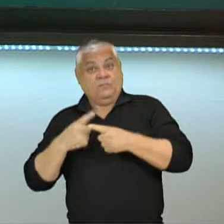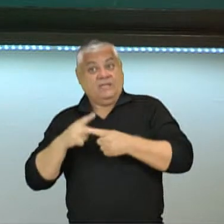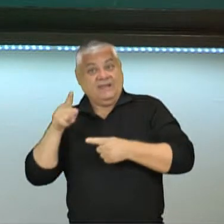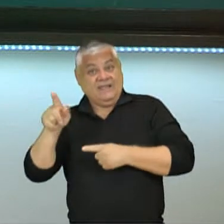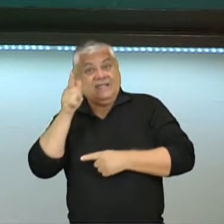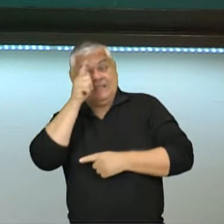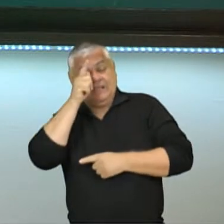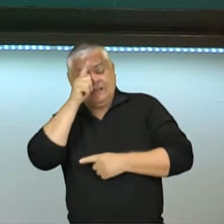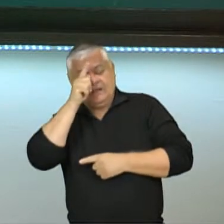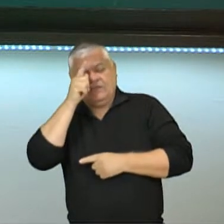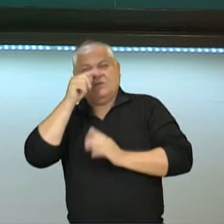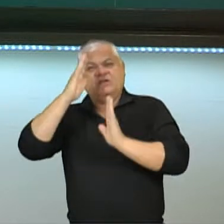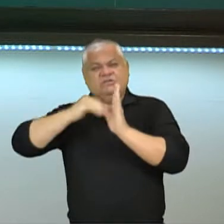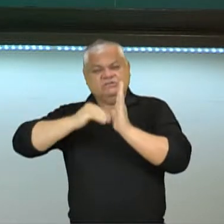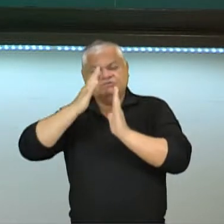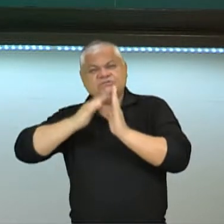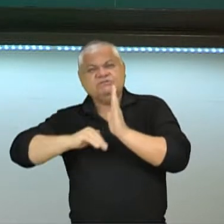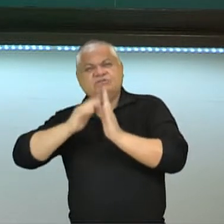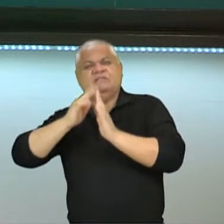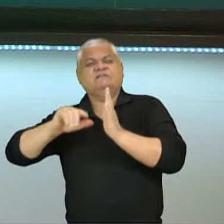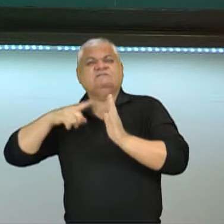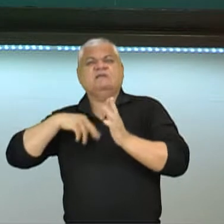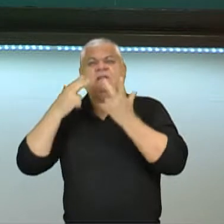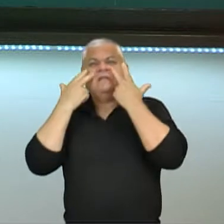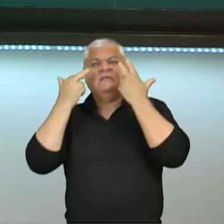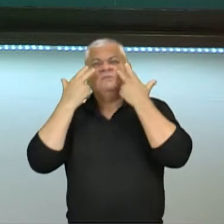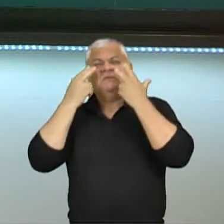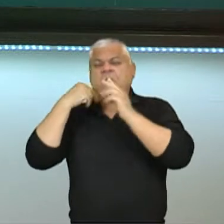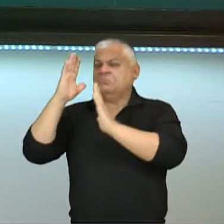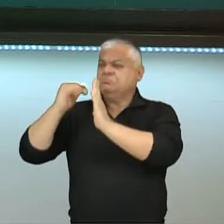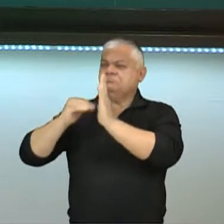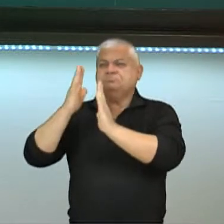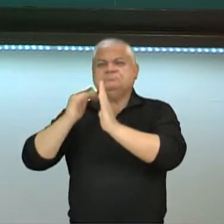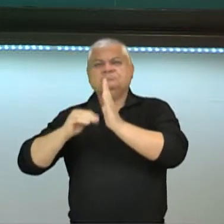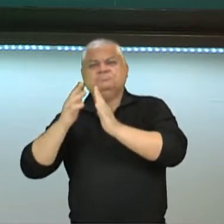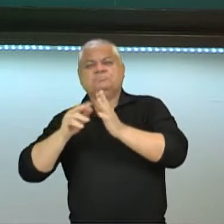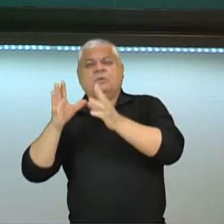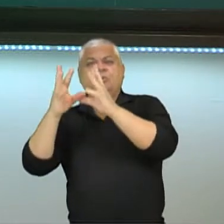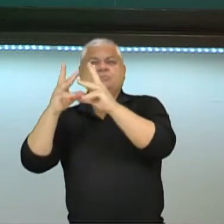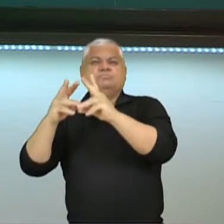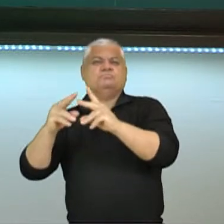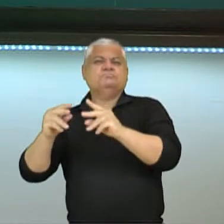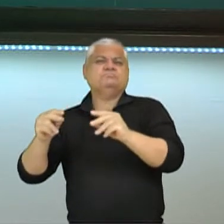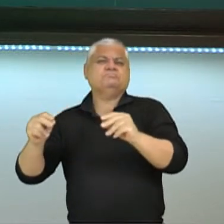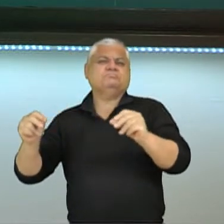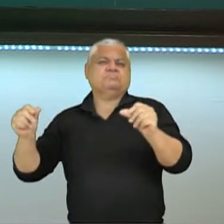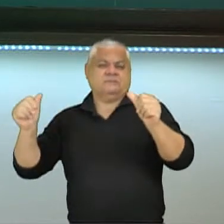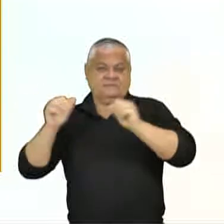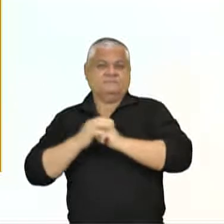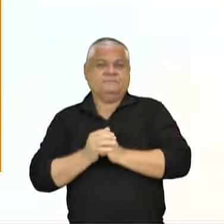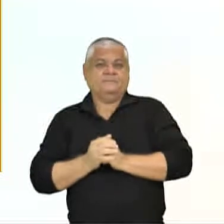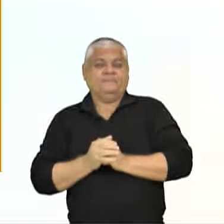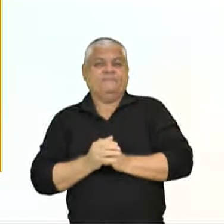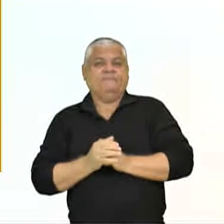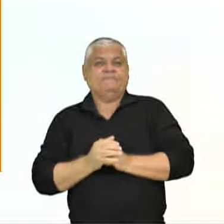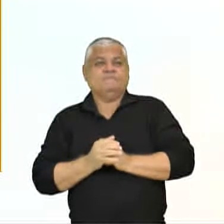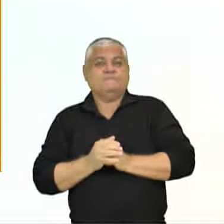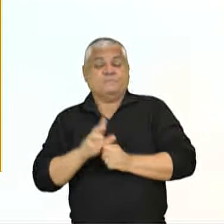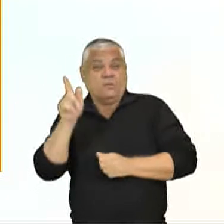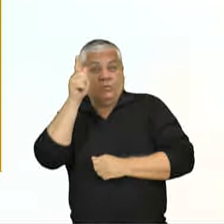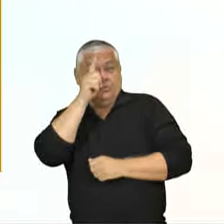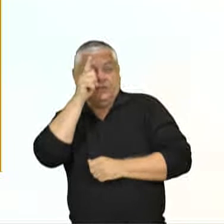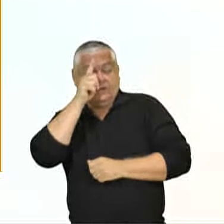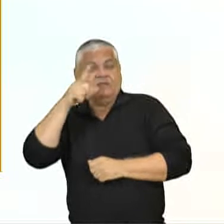ou seja, toda a tinta era feita à base de algum elemento natural. E por isso que os anos eles foram se perdendo. Outra curiosidade. Como os gregos tinham